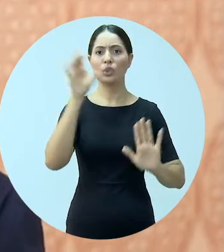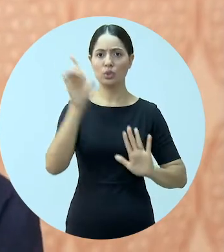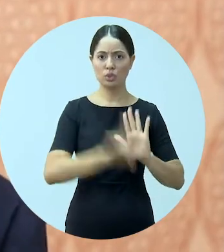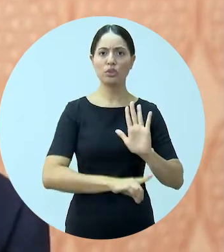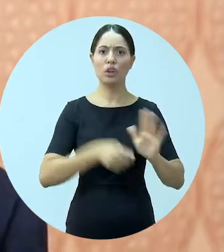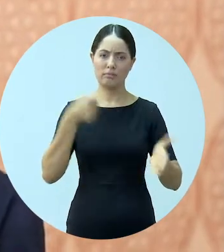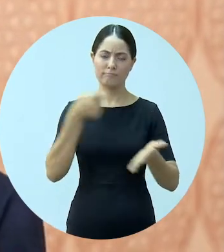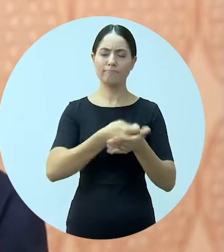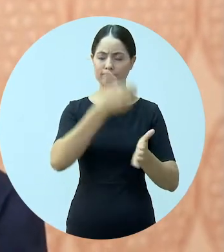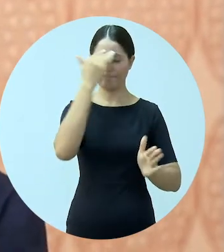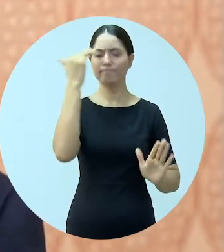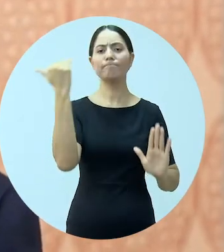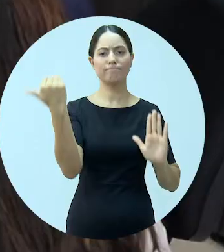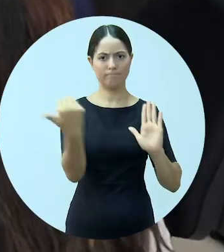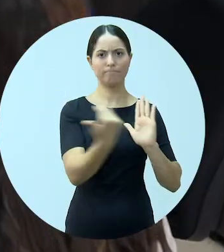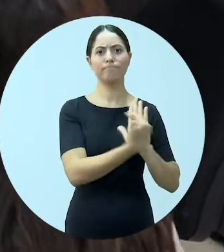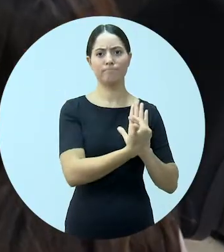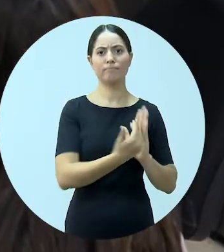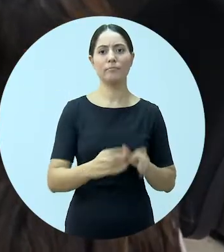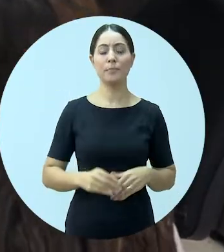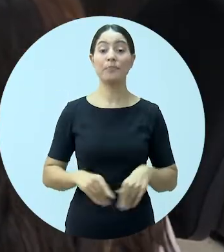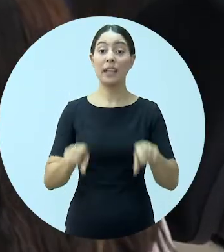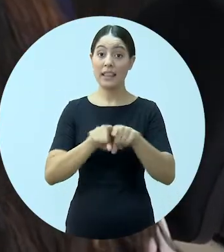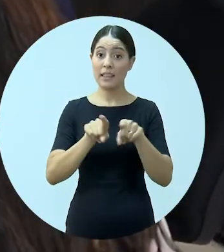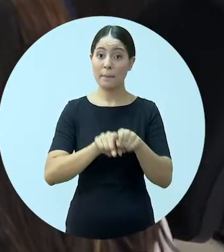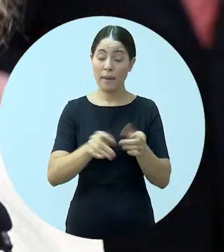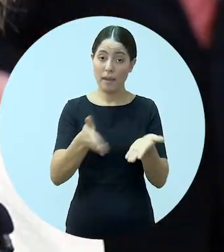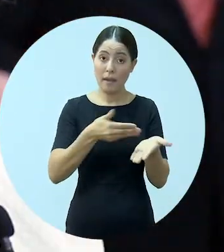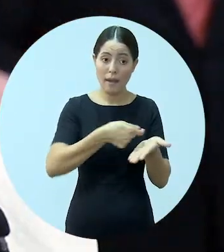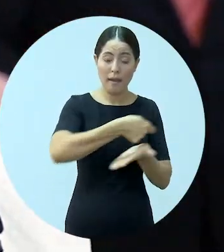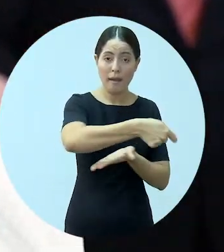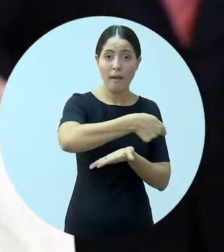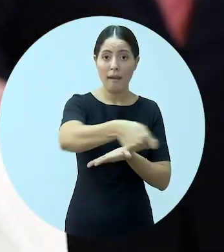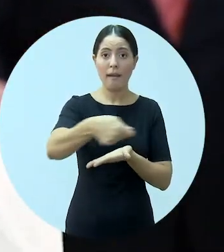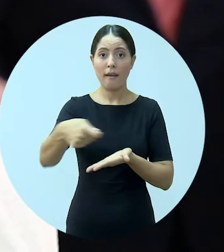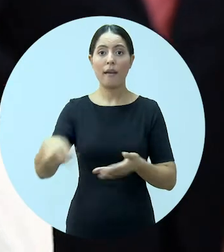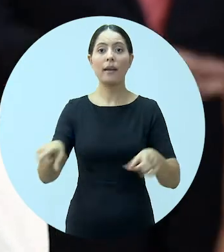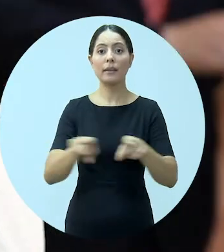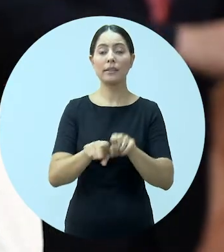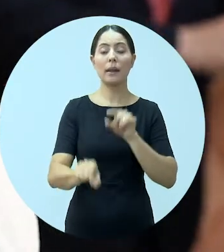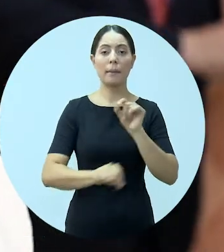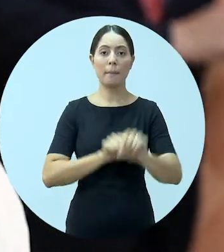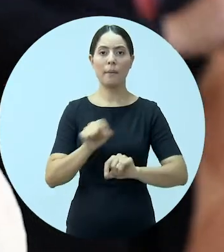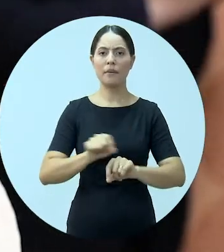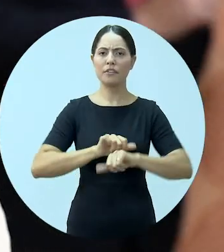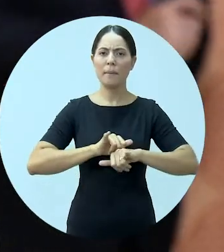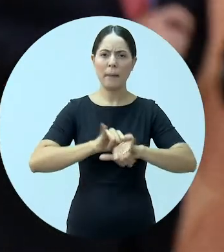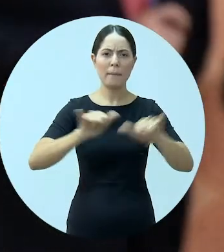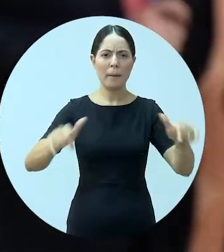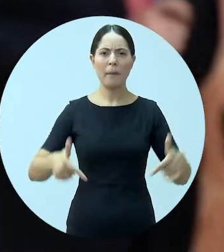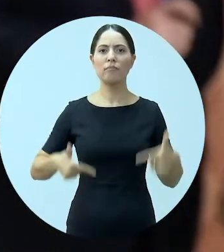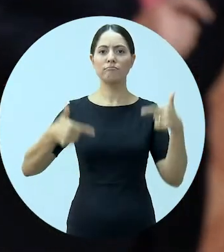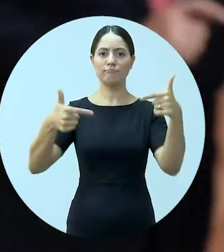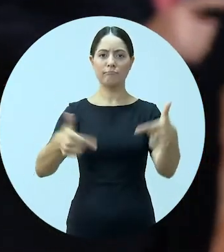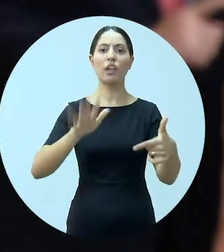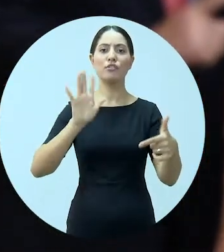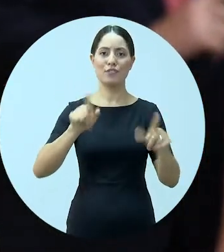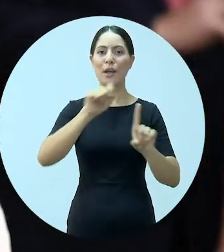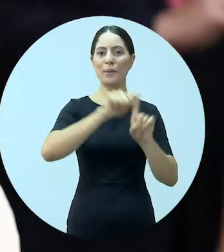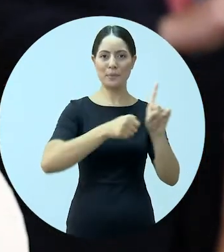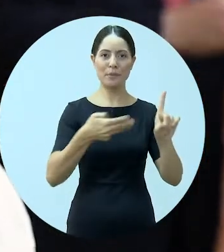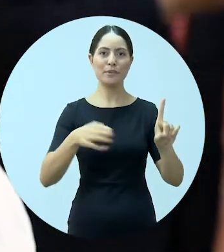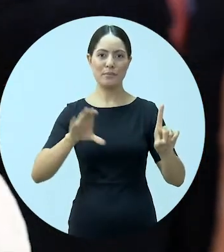para que possa ser efetivamente cumprida. Além da entrega da cartilha, a Comissão da Mulher Advogada conta também com uma série de ações